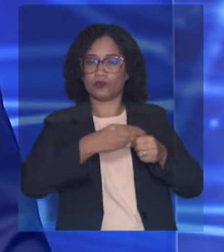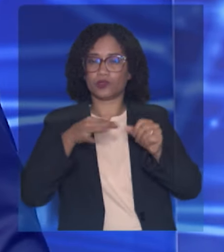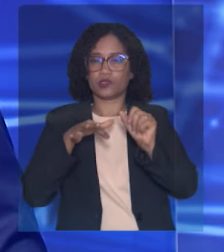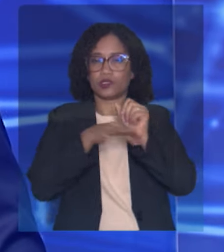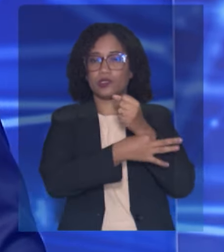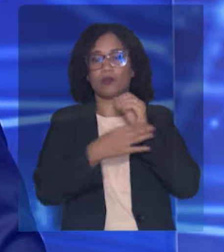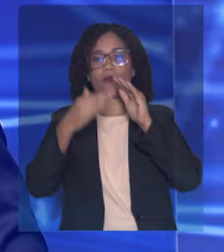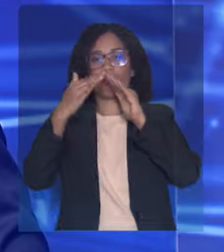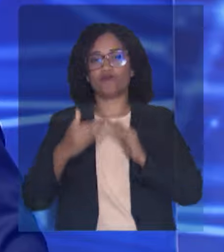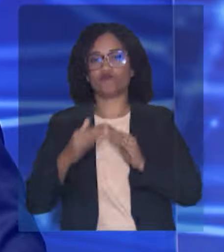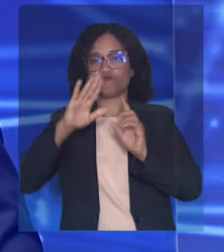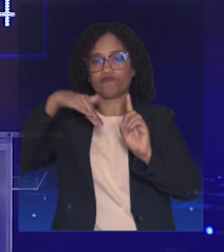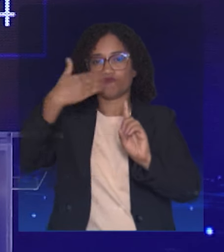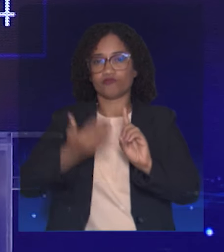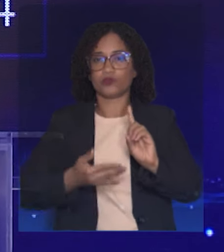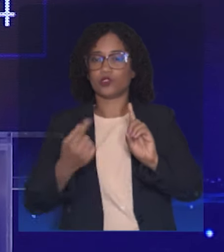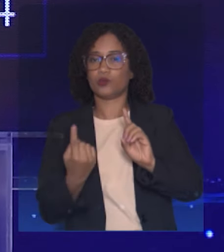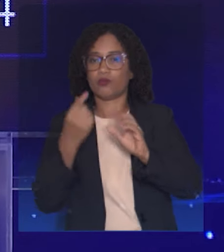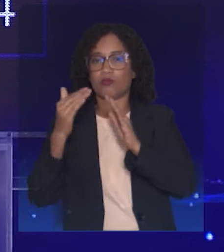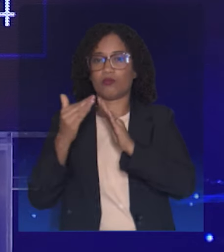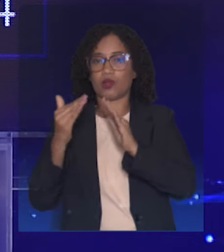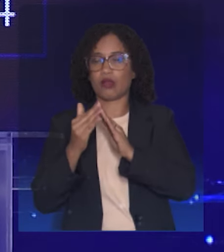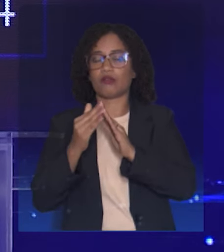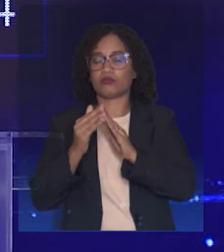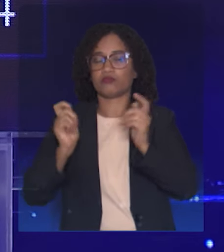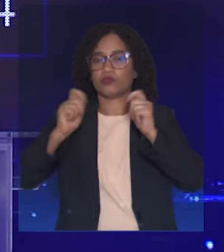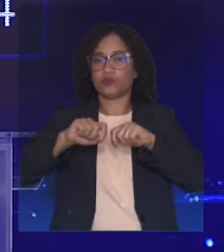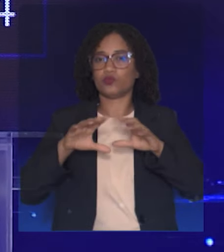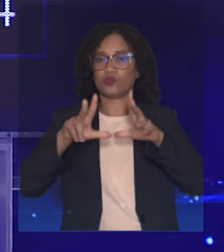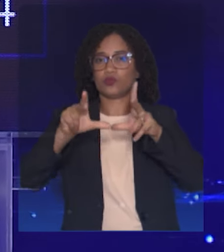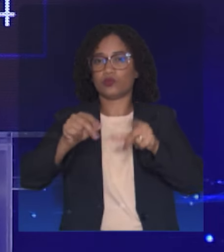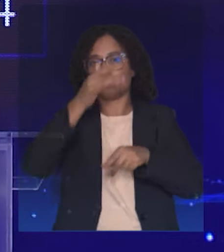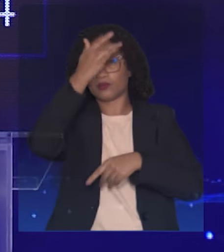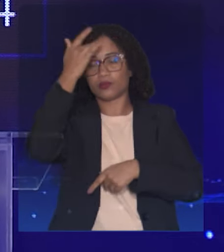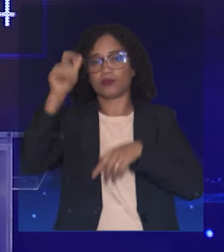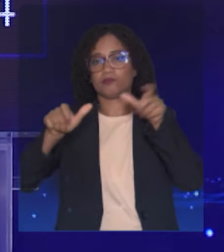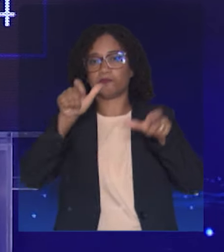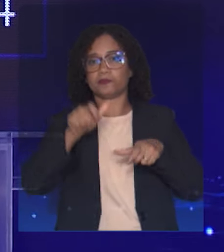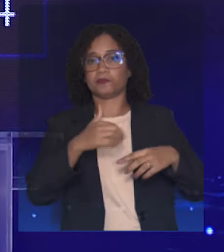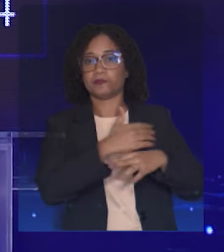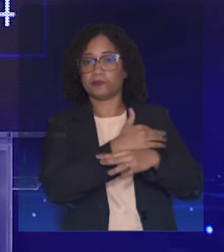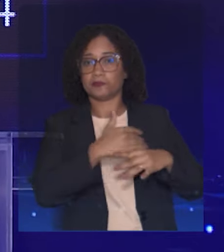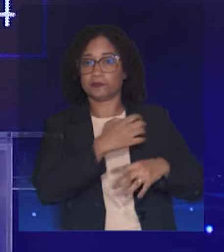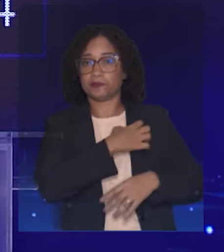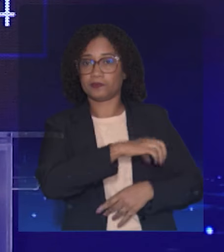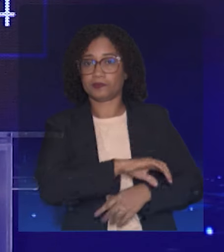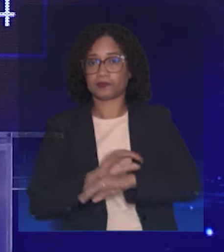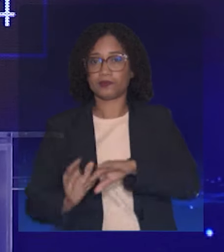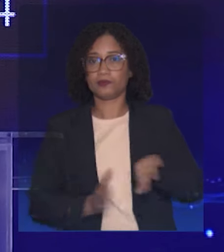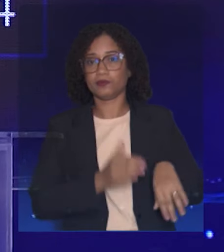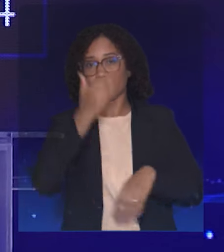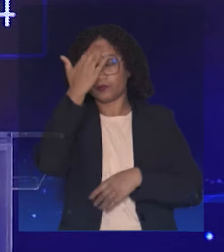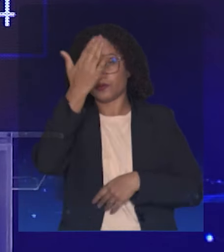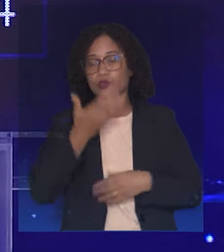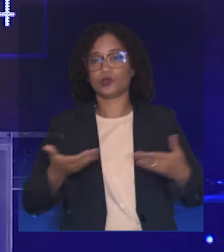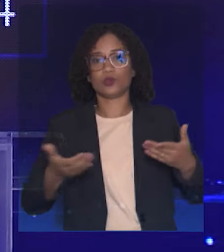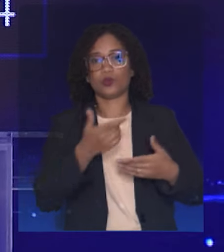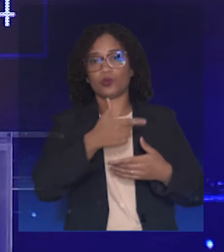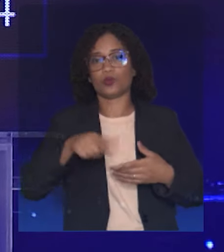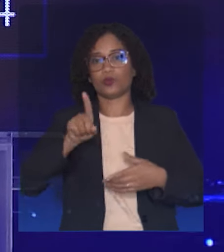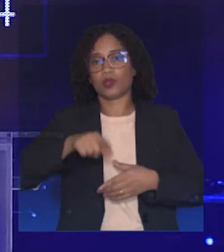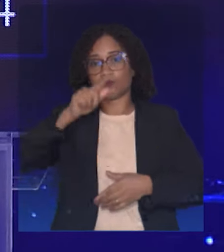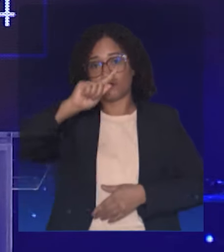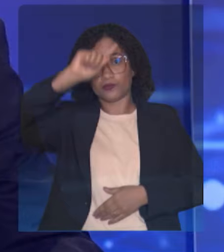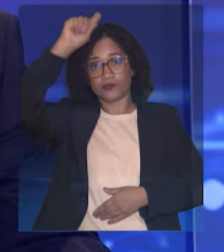nossa cidade do Salvador. Obrigada, candidato. Então, vamos ao próximo a responder, que é o candidato Geraldo Júnior. Candidato, então, dois